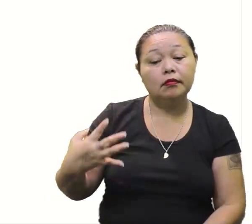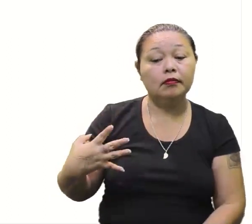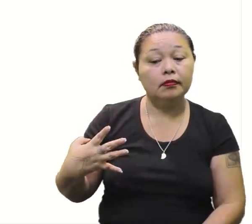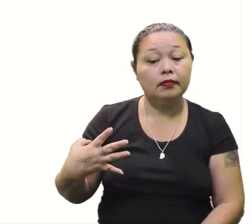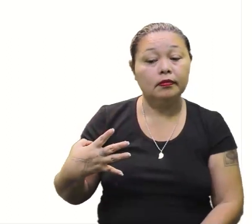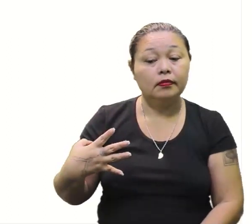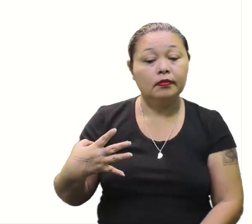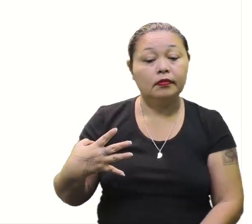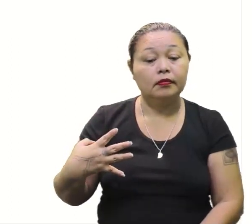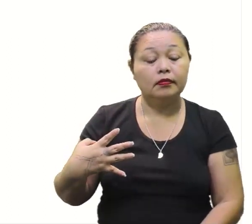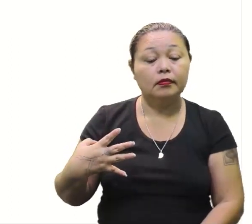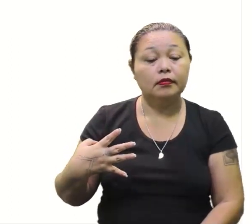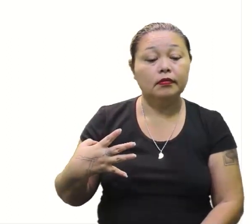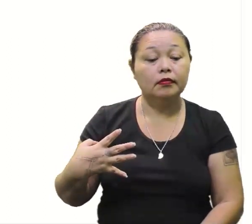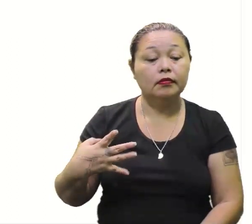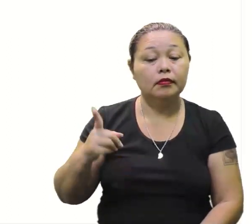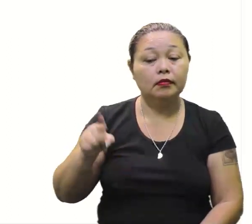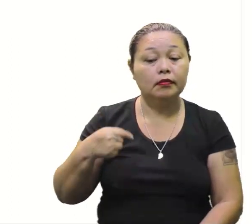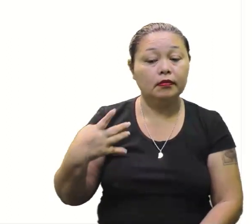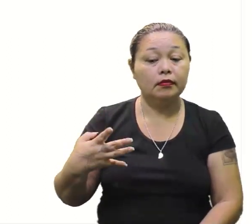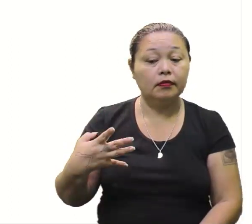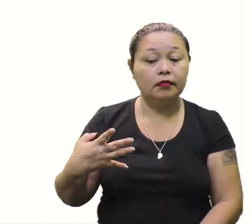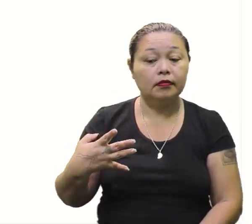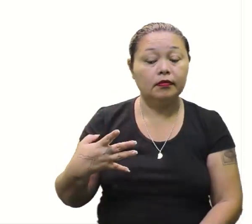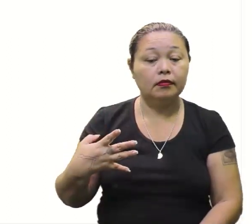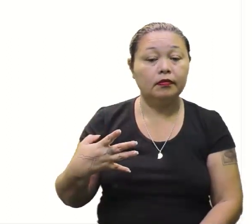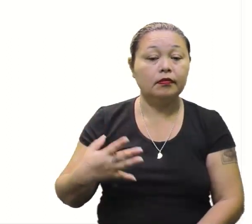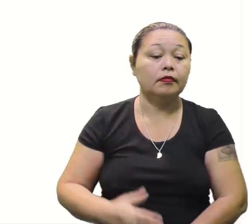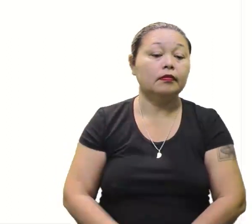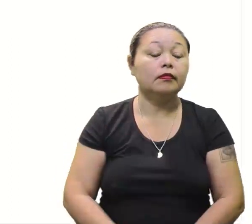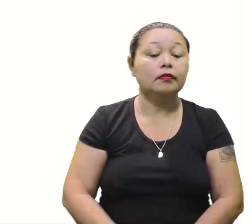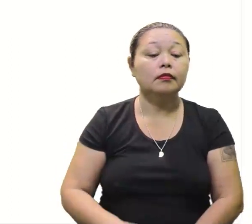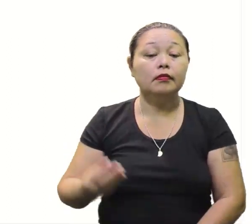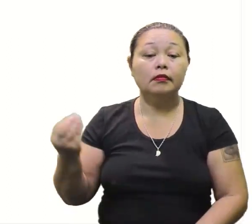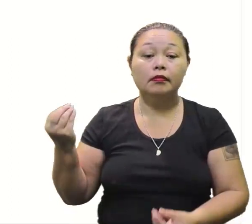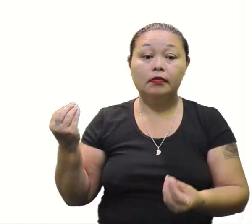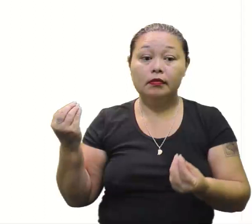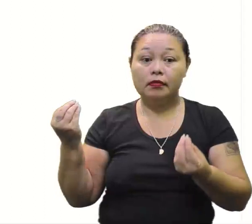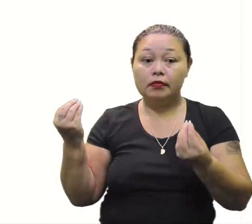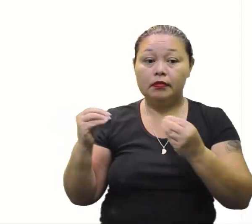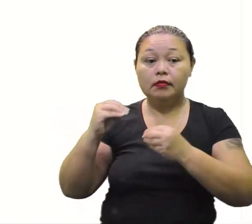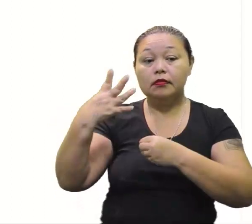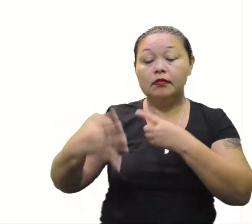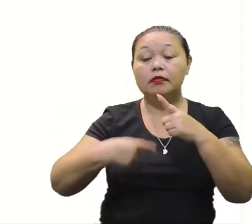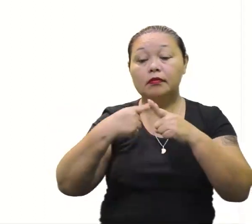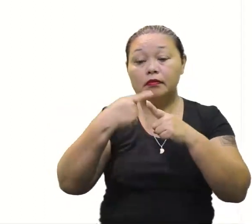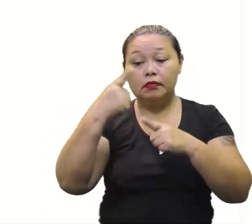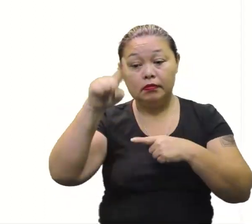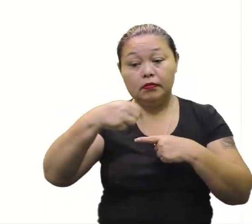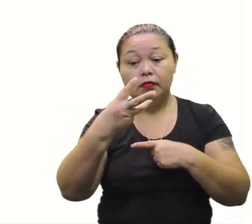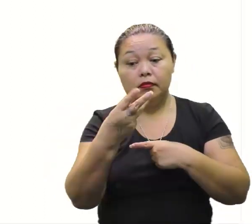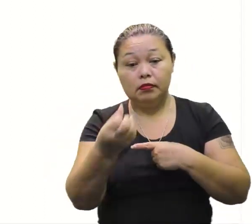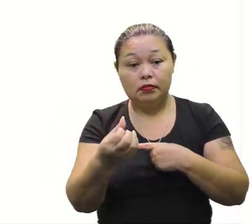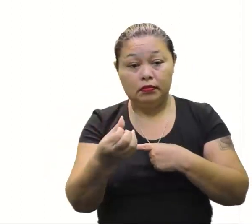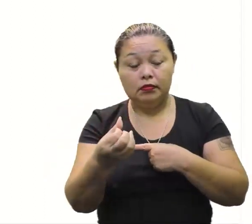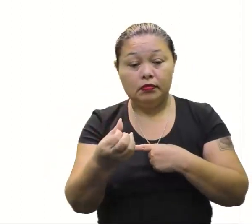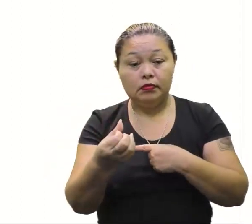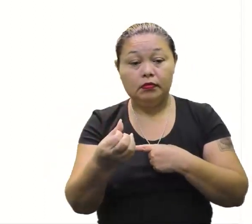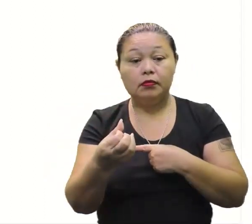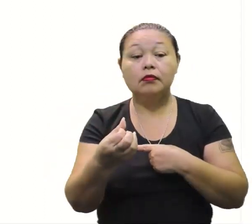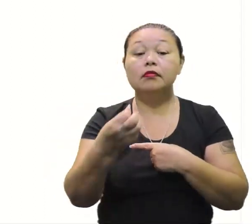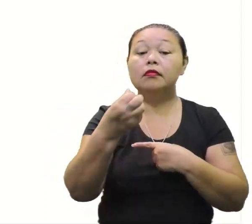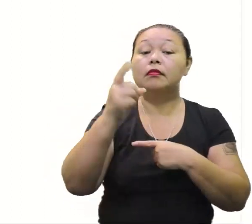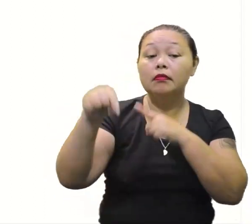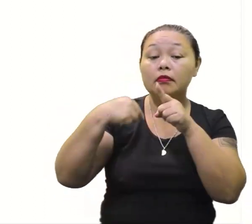4. 12 dividido por 3. 4. 4. Colocando lá, 4 vezes 9, 36. 36.